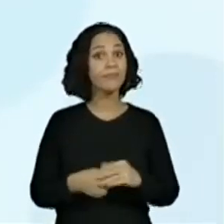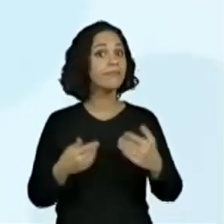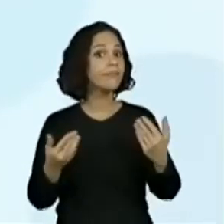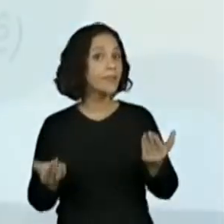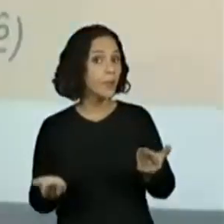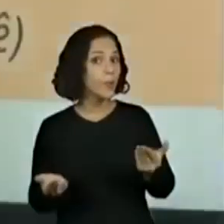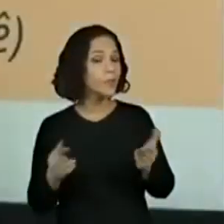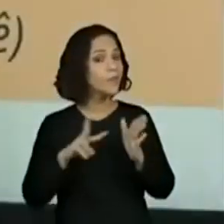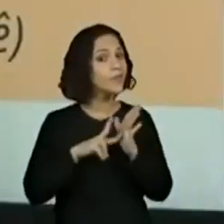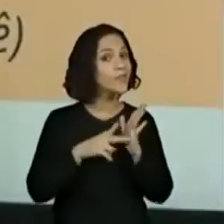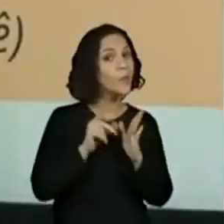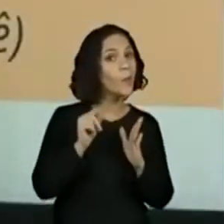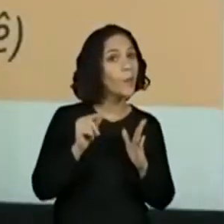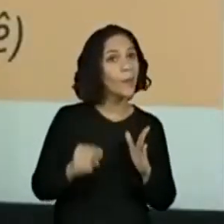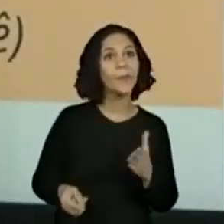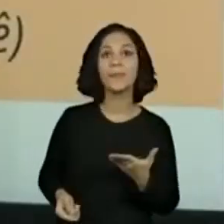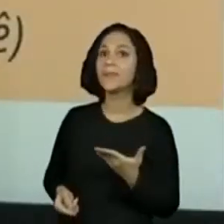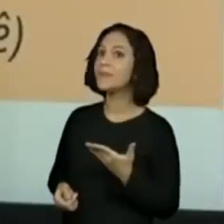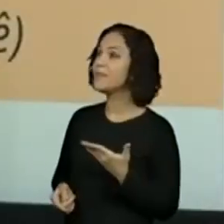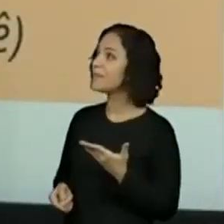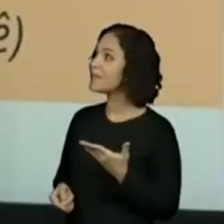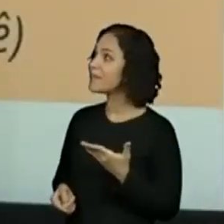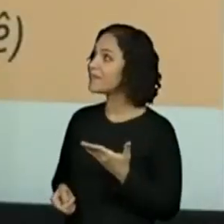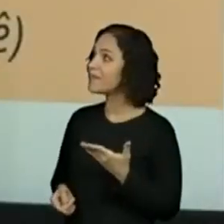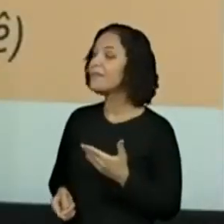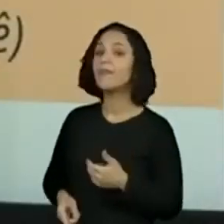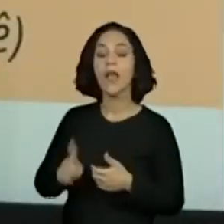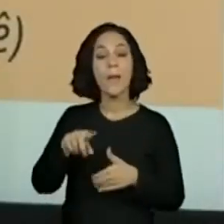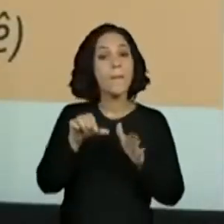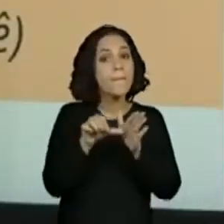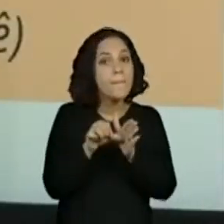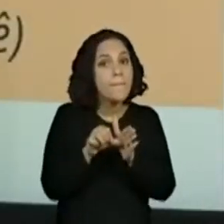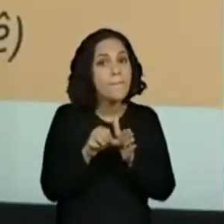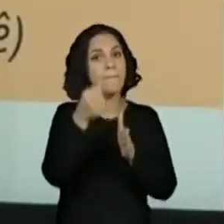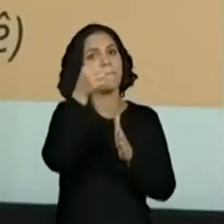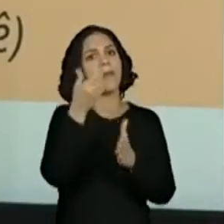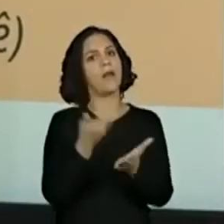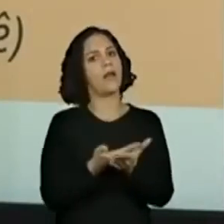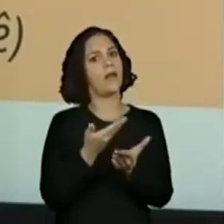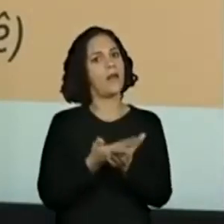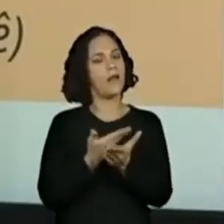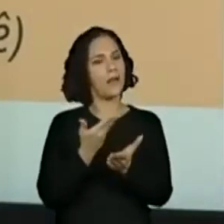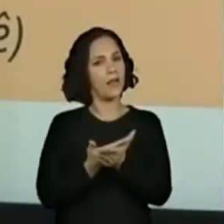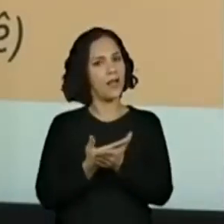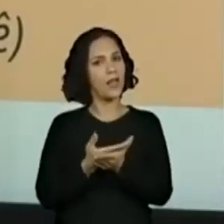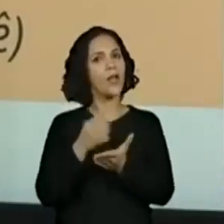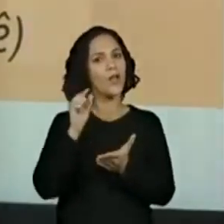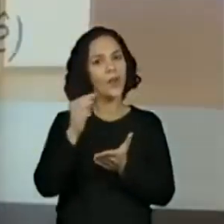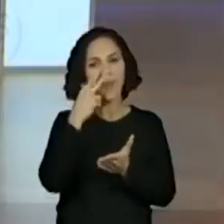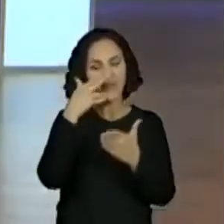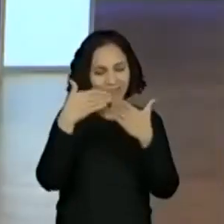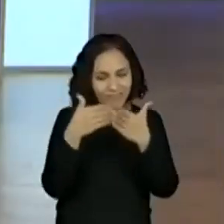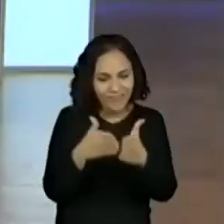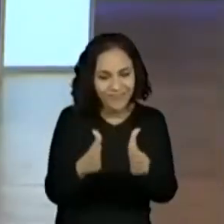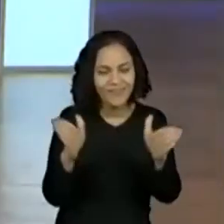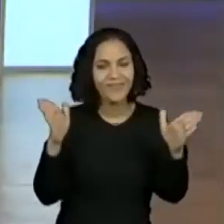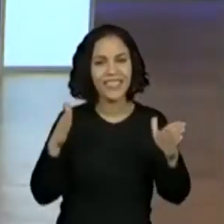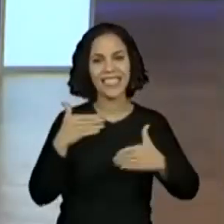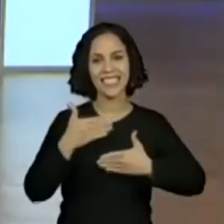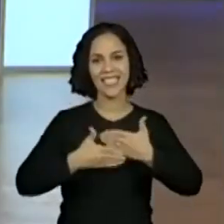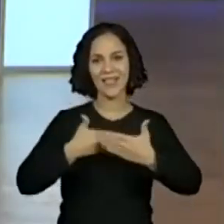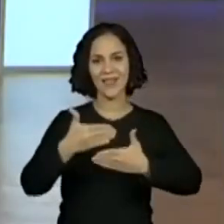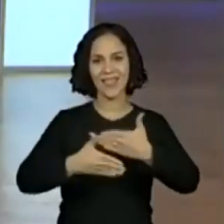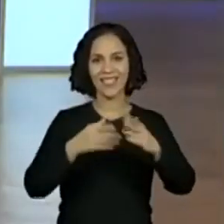seja, essa é a nossa primeira aula, abrindo essa sequência.